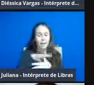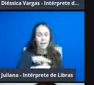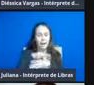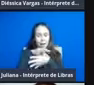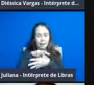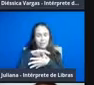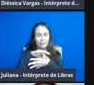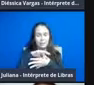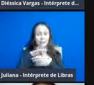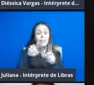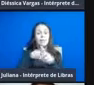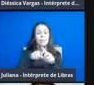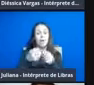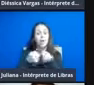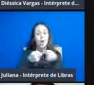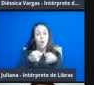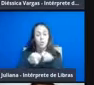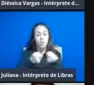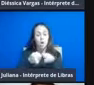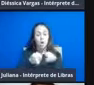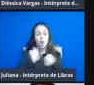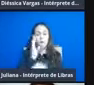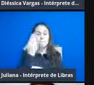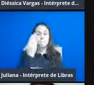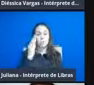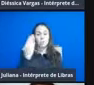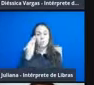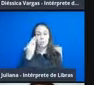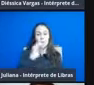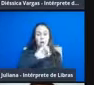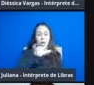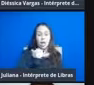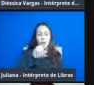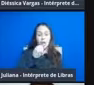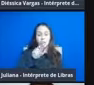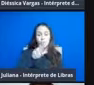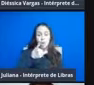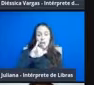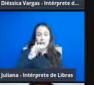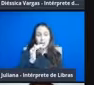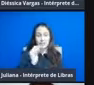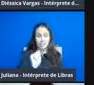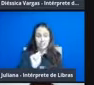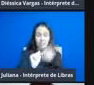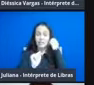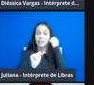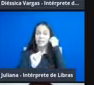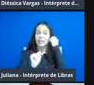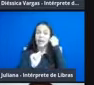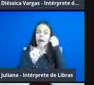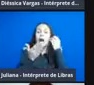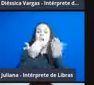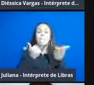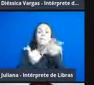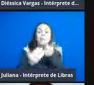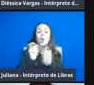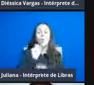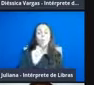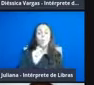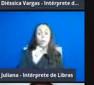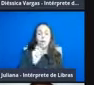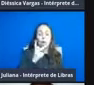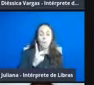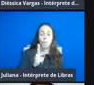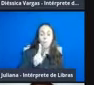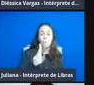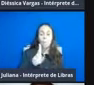excelente controlador biológico. A joaninha se alimenta de pulgão, o pulgão é uma praga agrícola, né, é